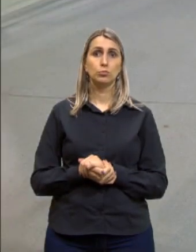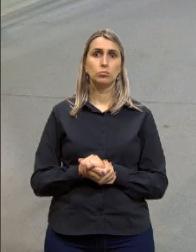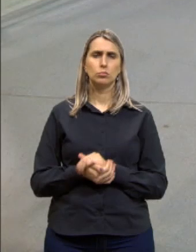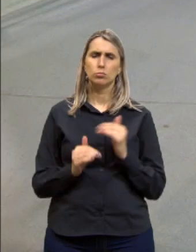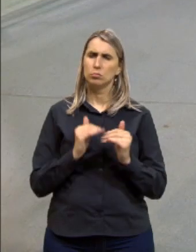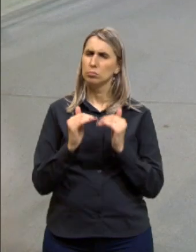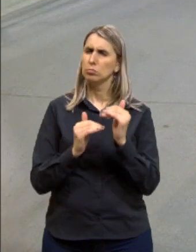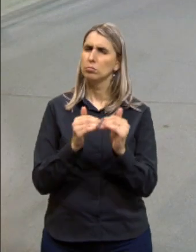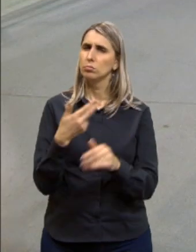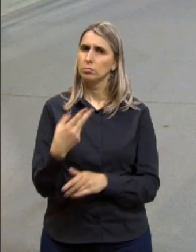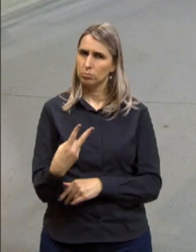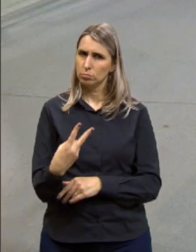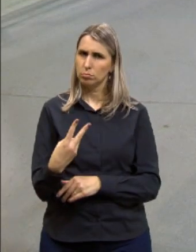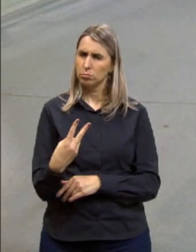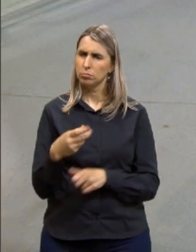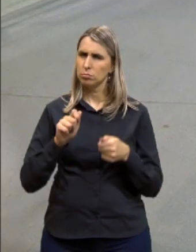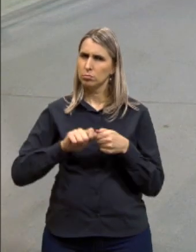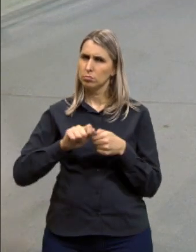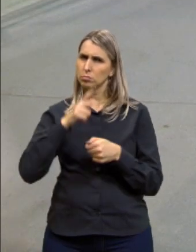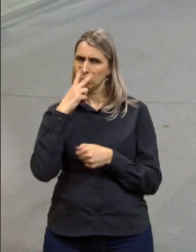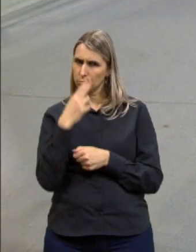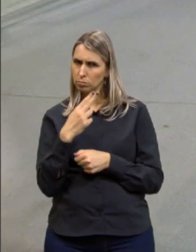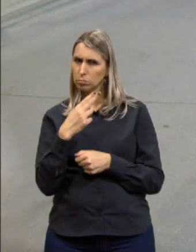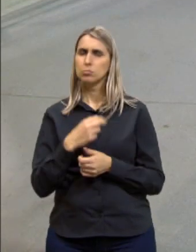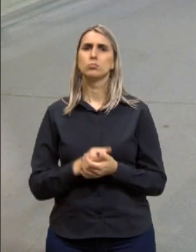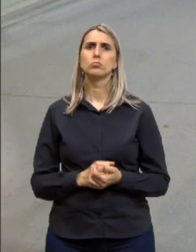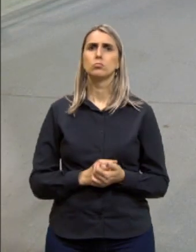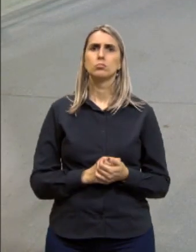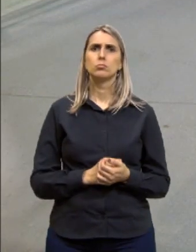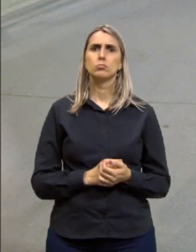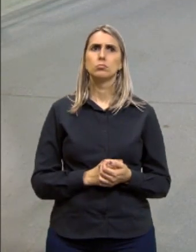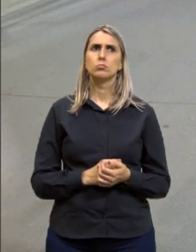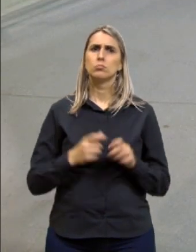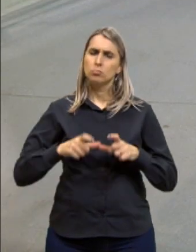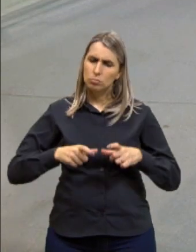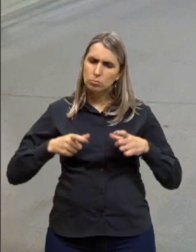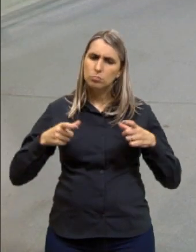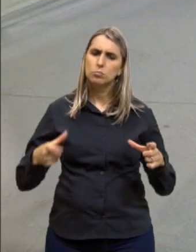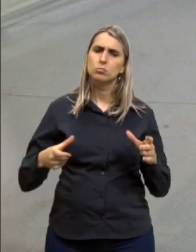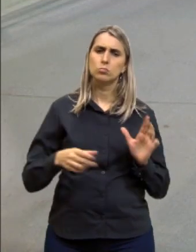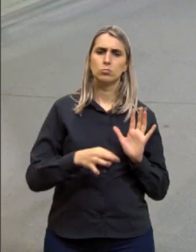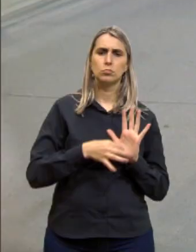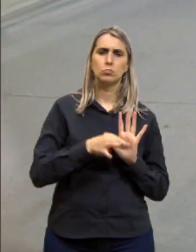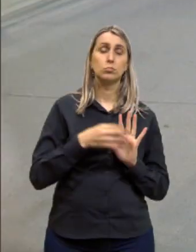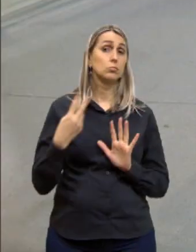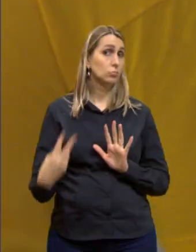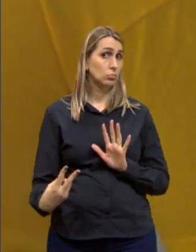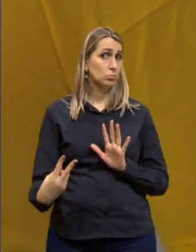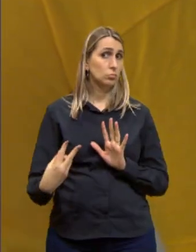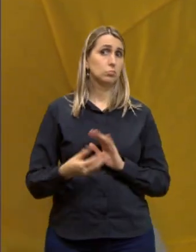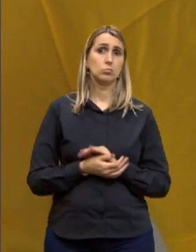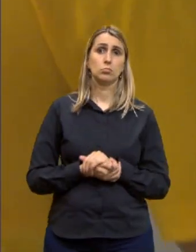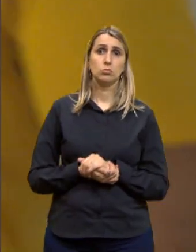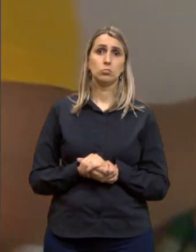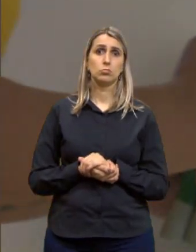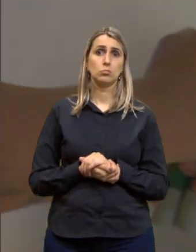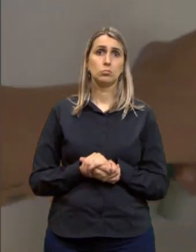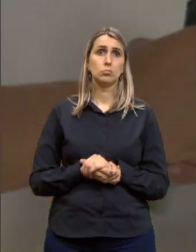No desenvolvimento 2, tu vai fazer a mesma coisa, só que aqui o que vai estar ampliado é o argumento 2. Tá?